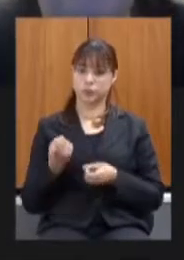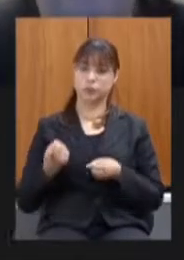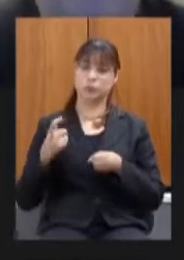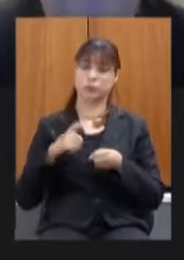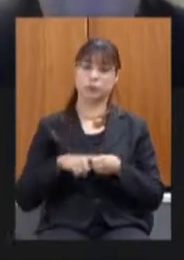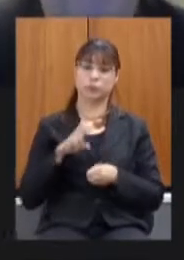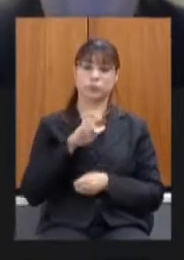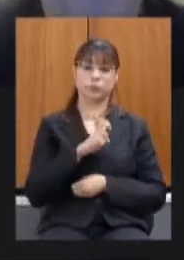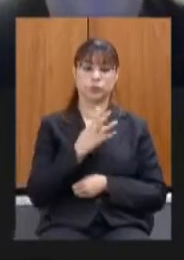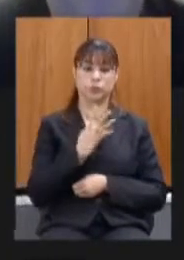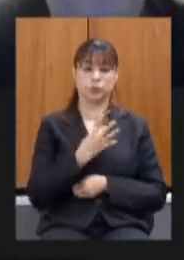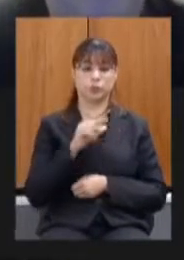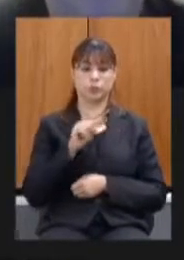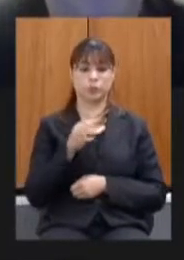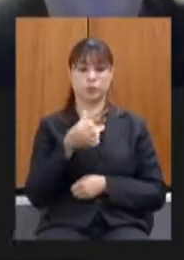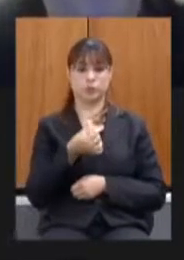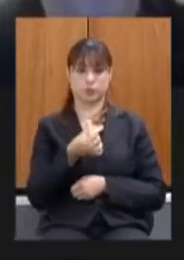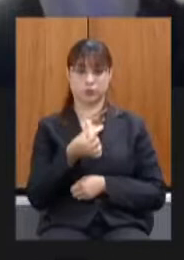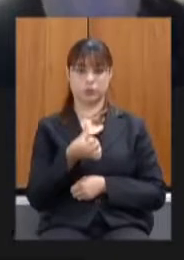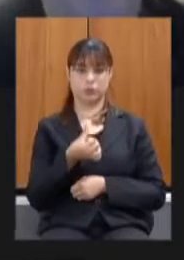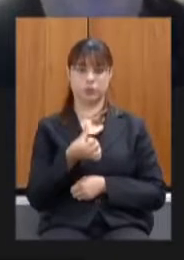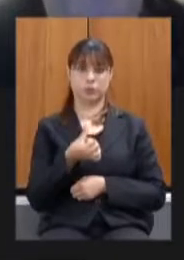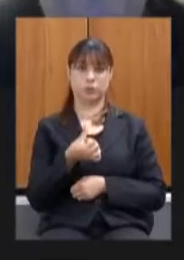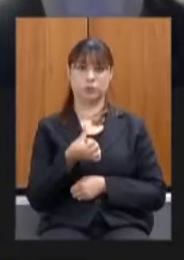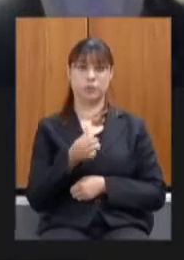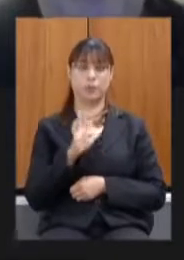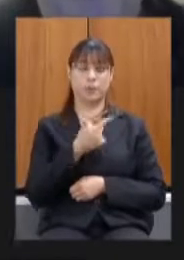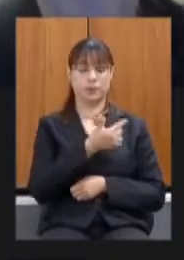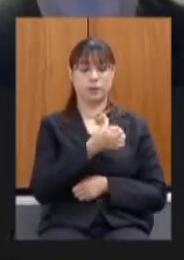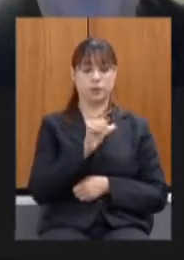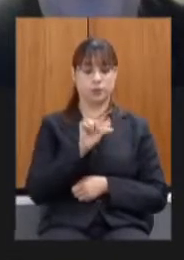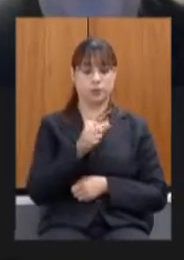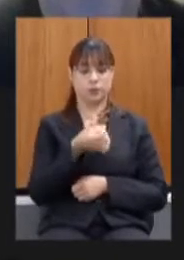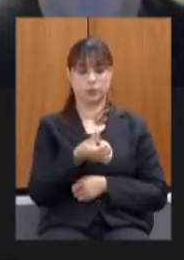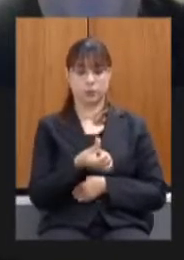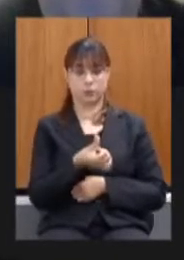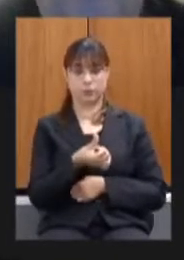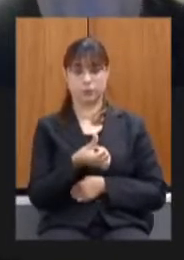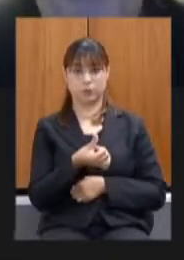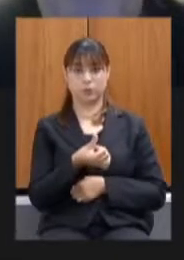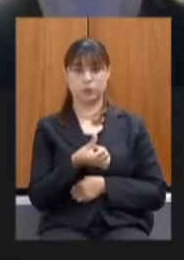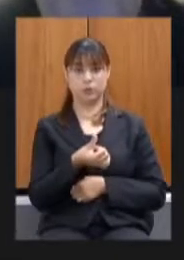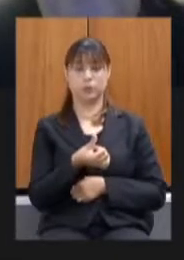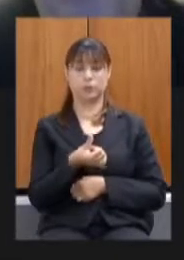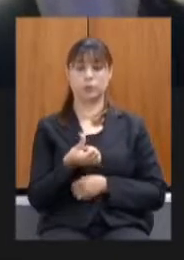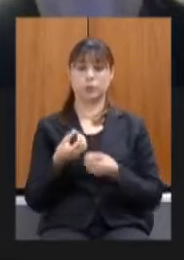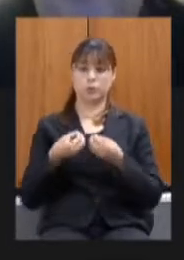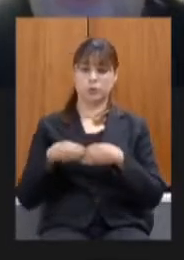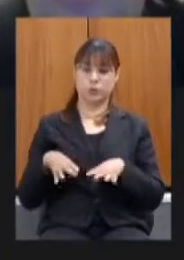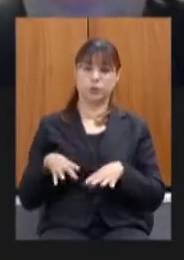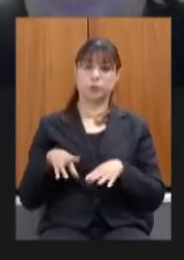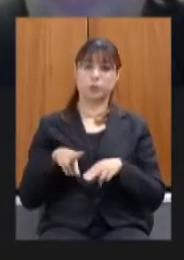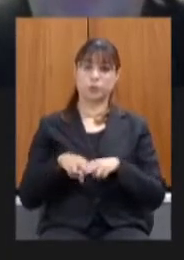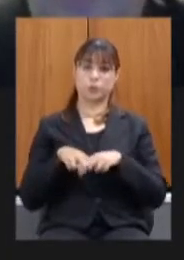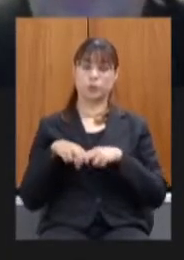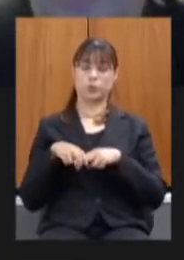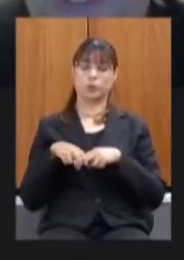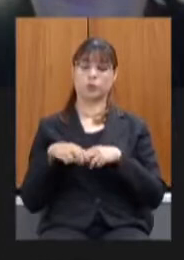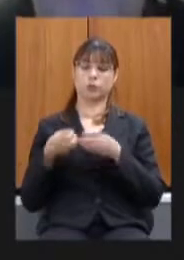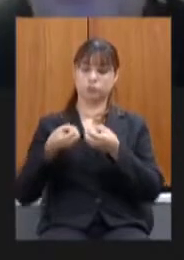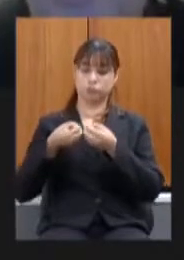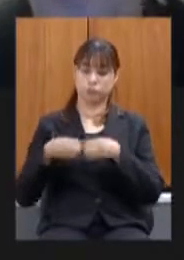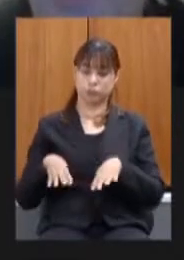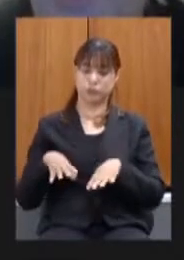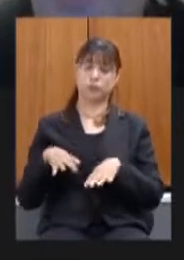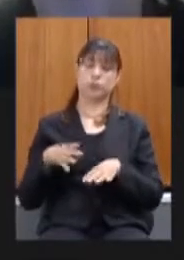54.6 sendo 26.6 compensação dos danos socioeconômicos à